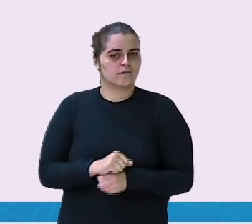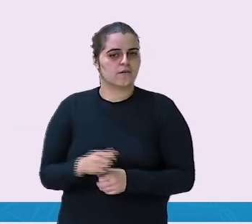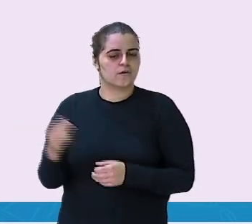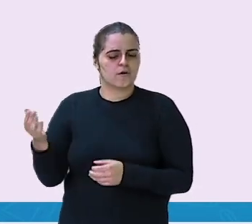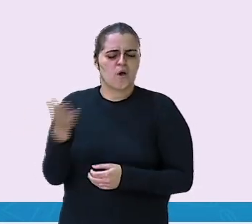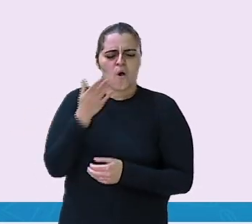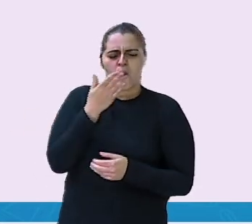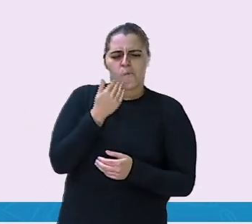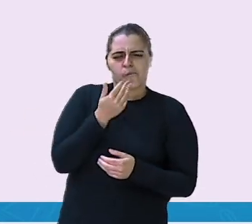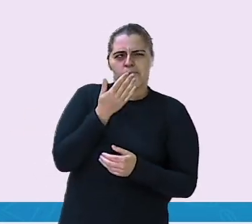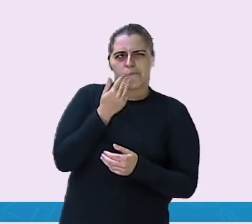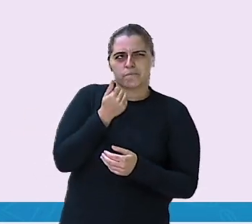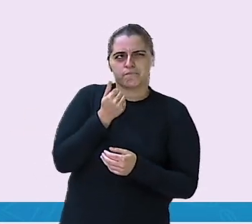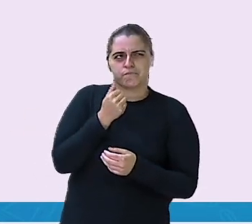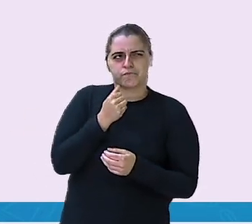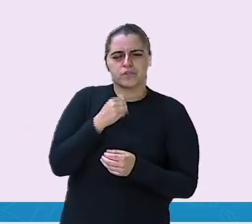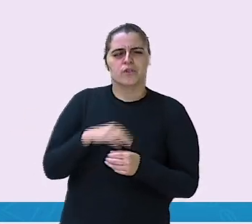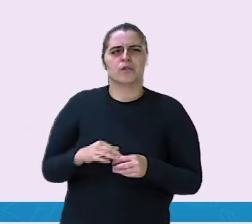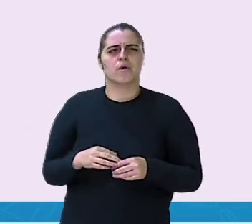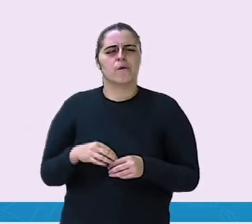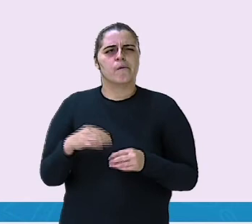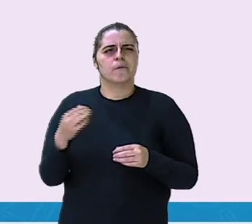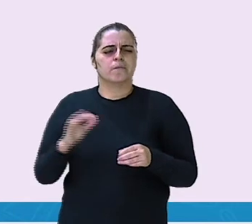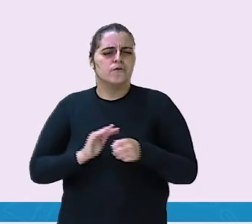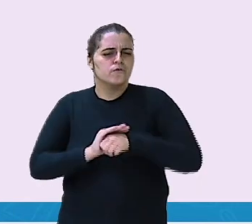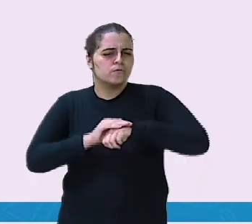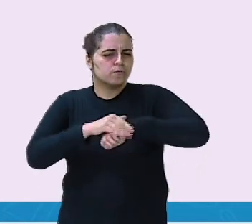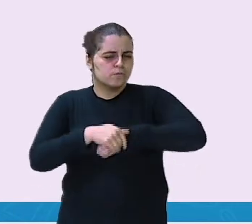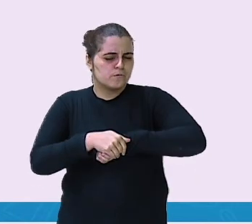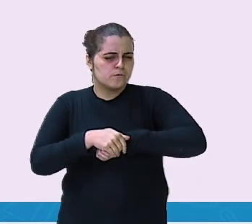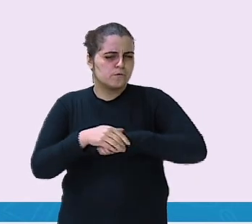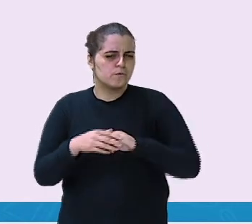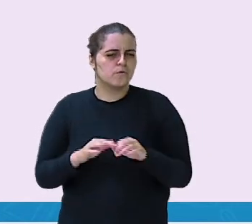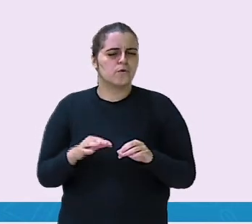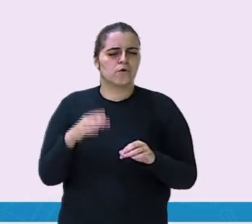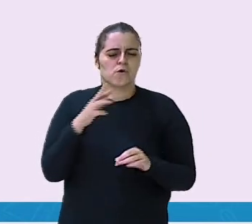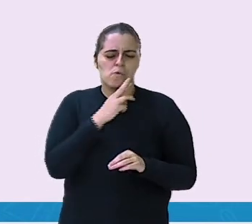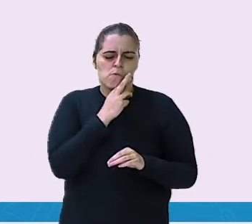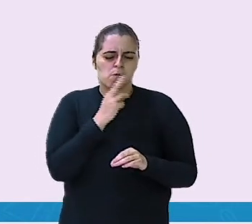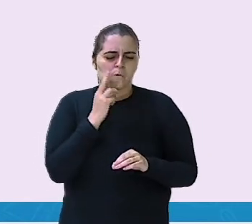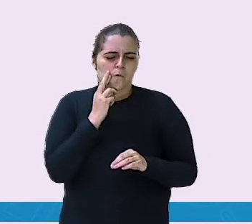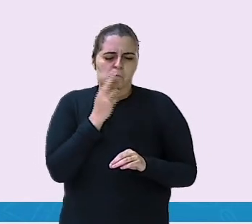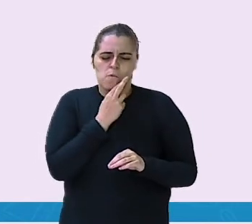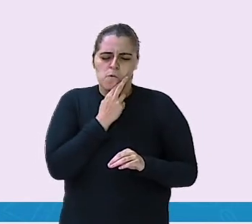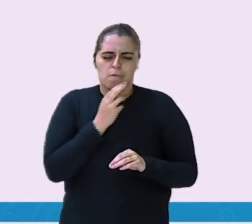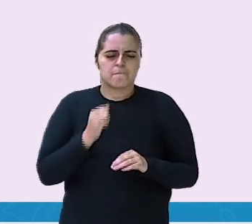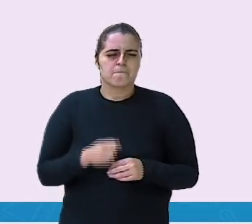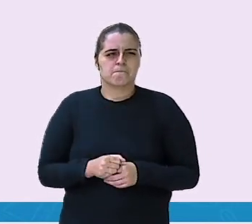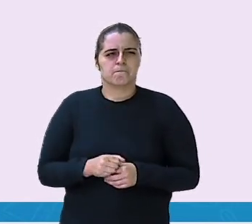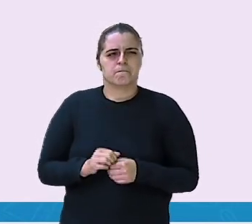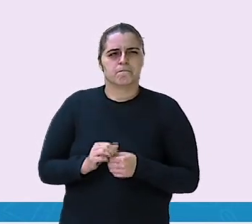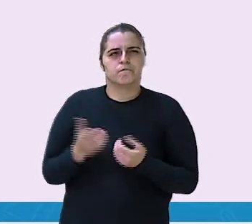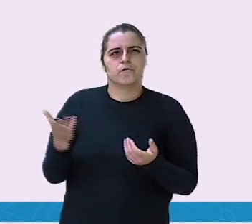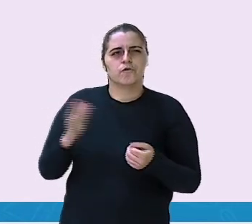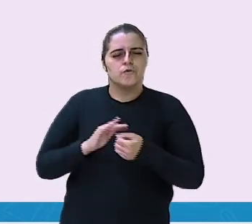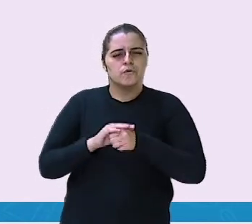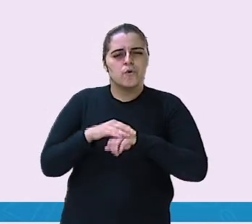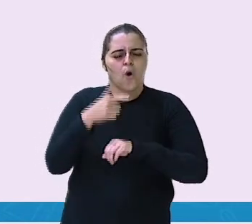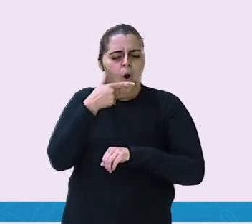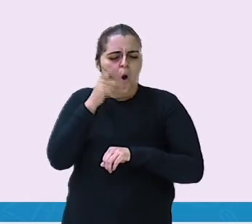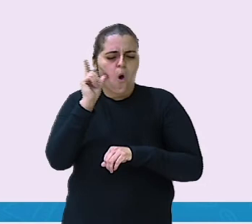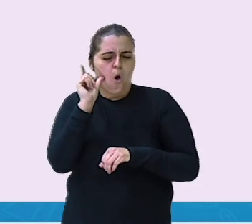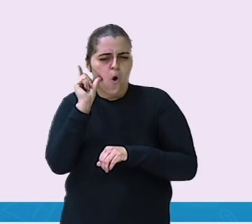Jantei em um delicioso restaurante com meus pais. Eu jantei. Jantei